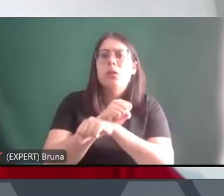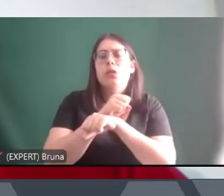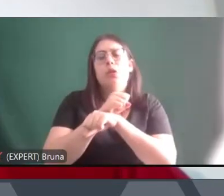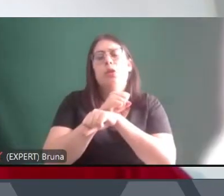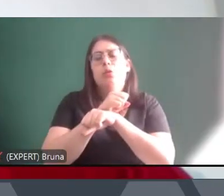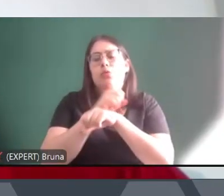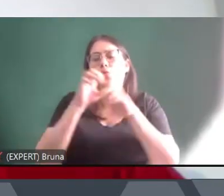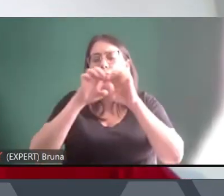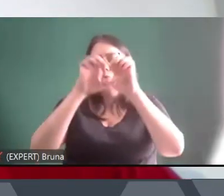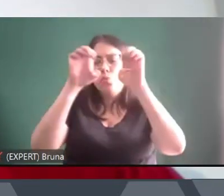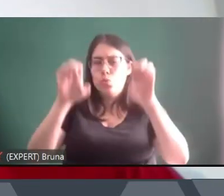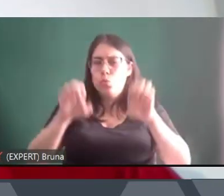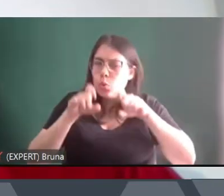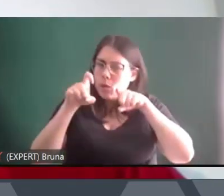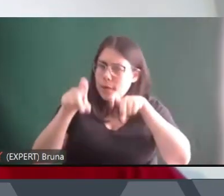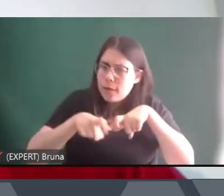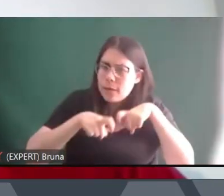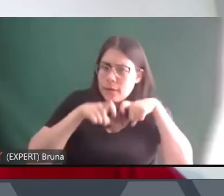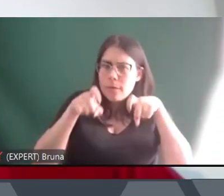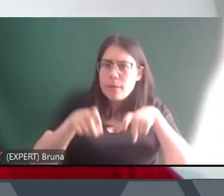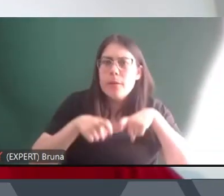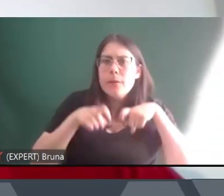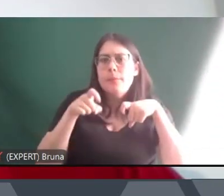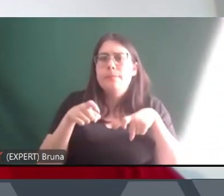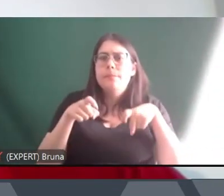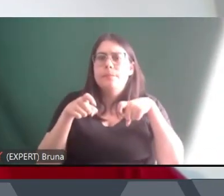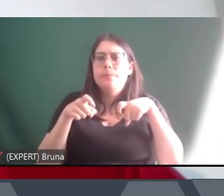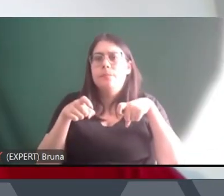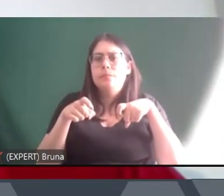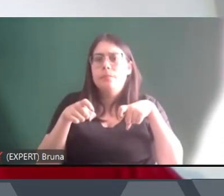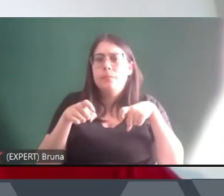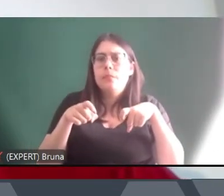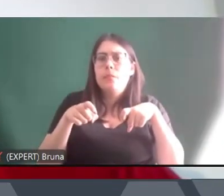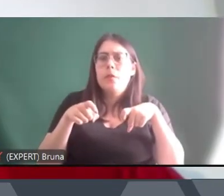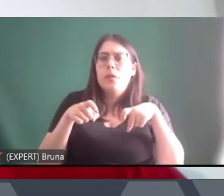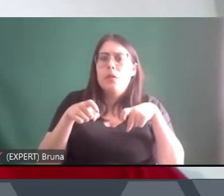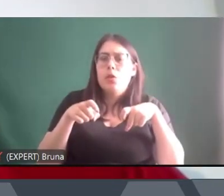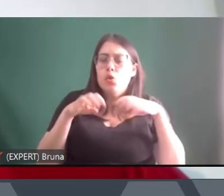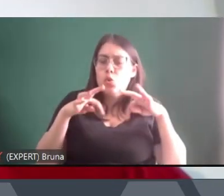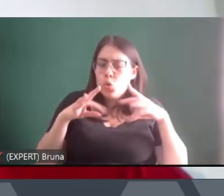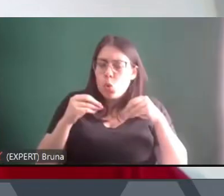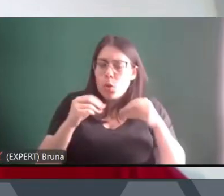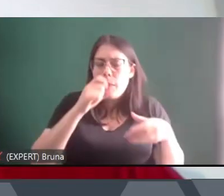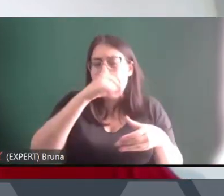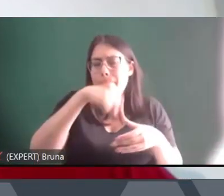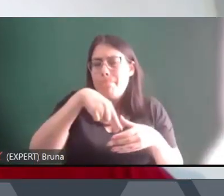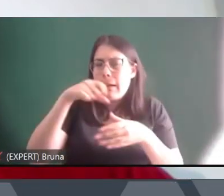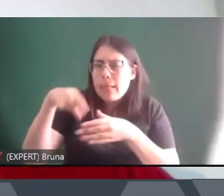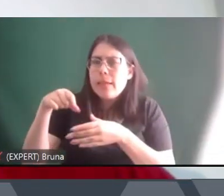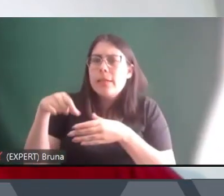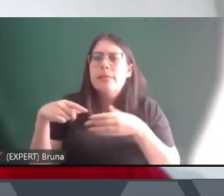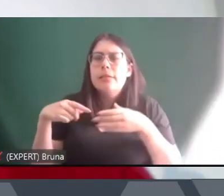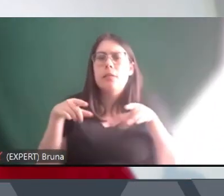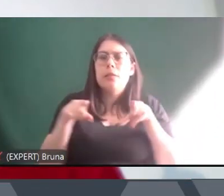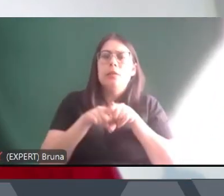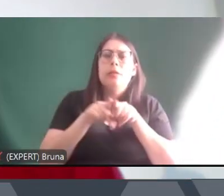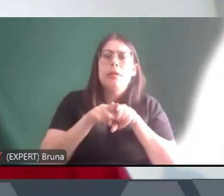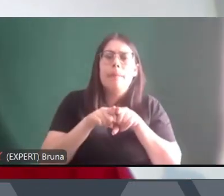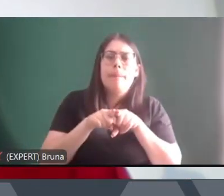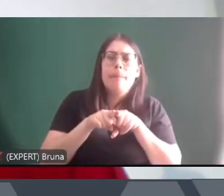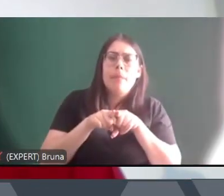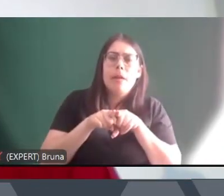baseadas no latifúndio, baseado na monocultura, na agricultura de exportação,